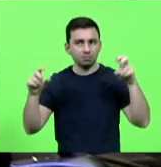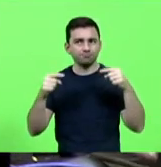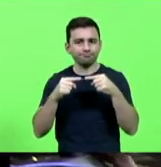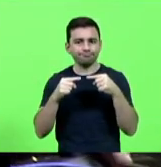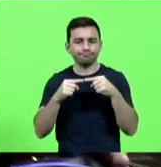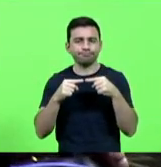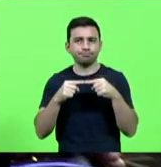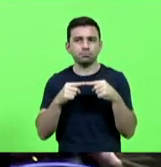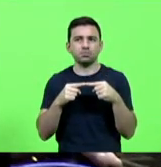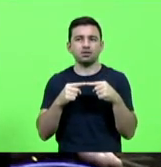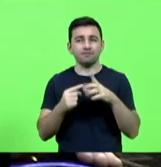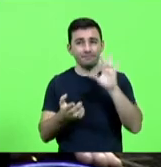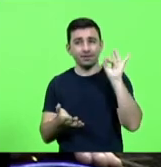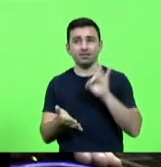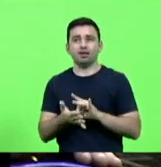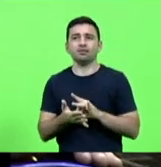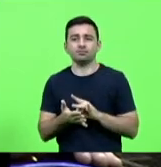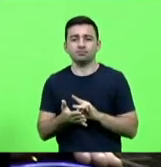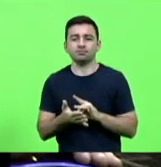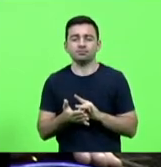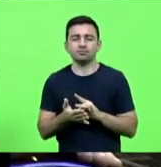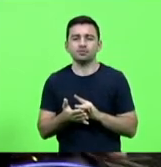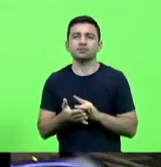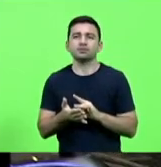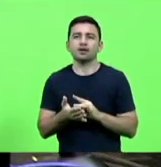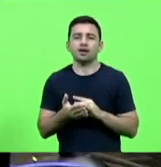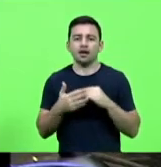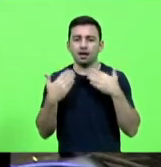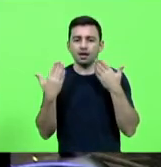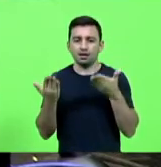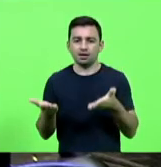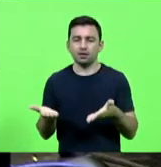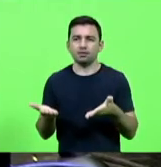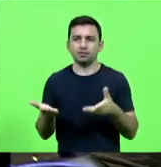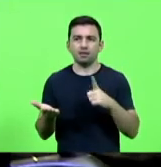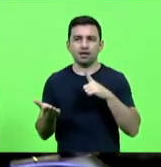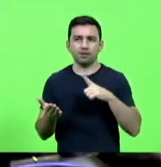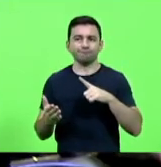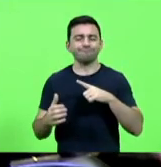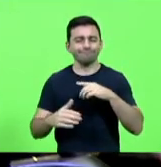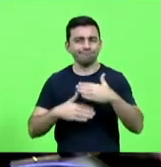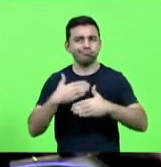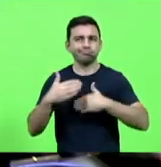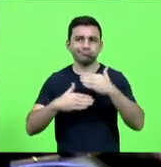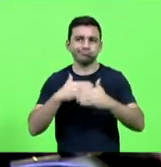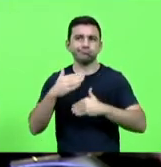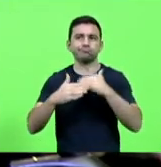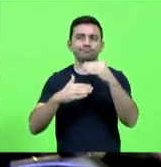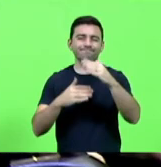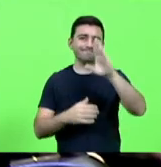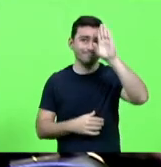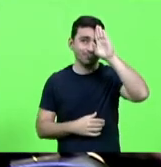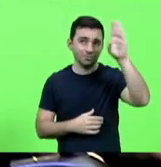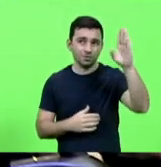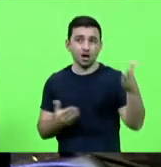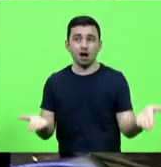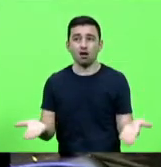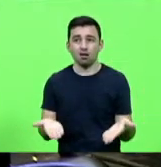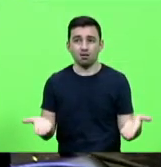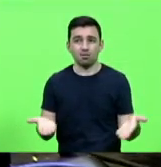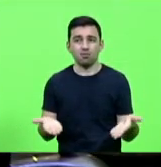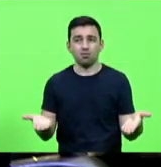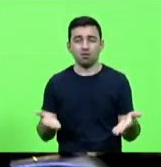fato de verdade tem sido tem tido uma crescente principalmente agora na